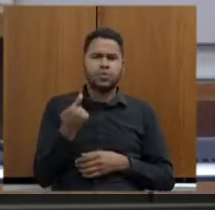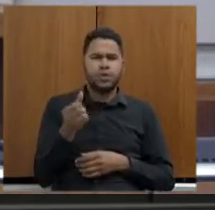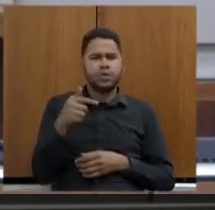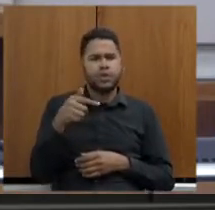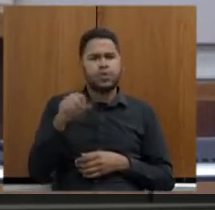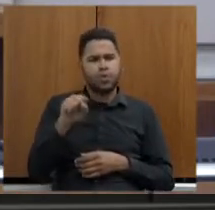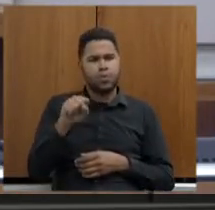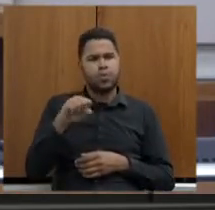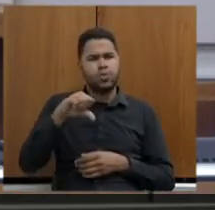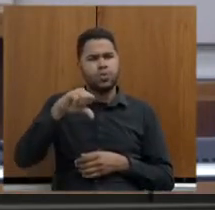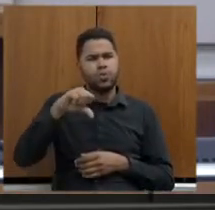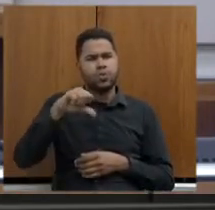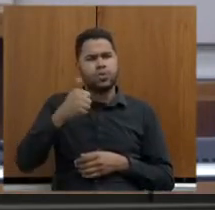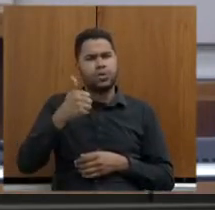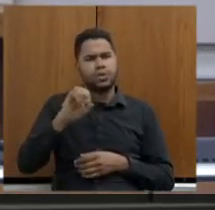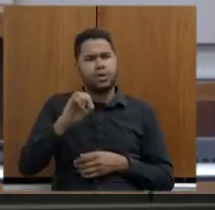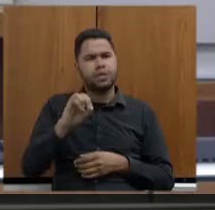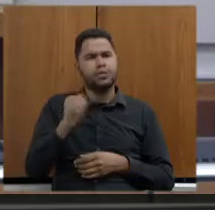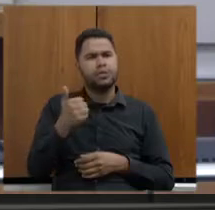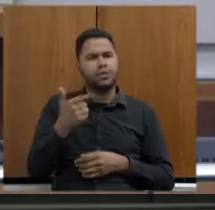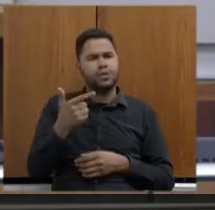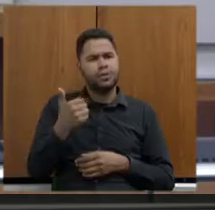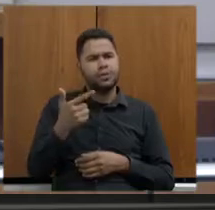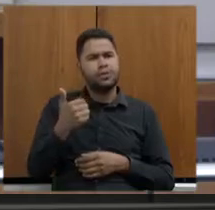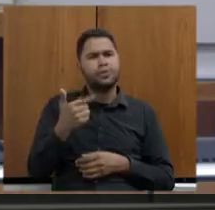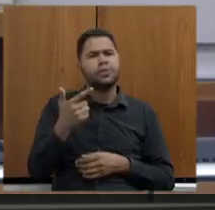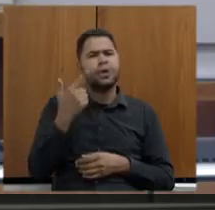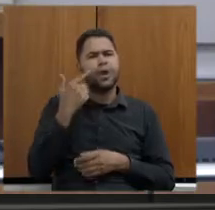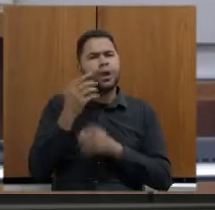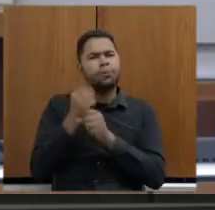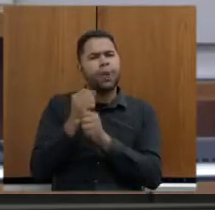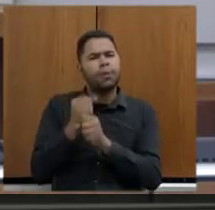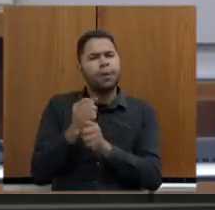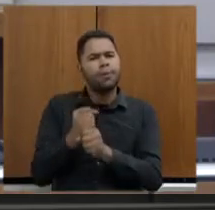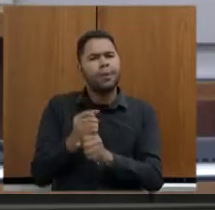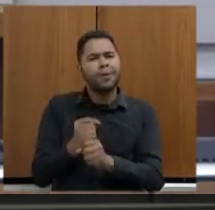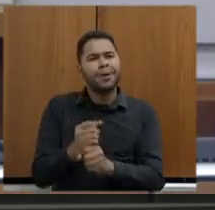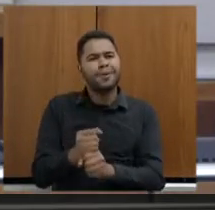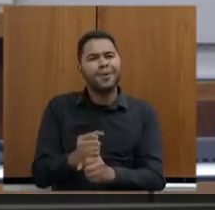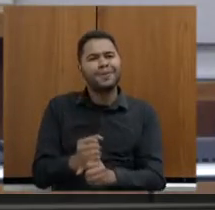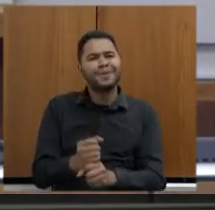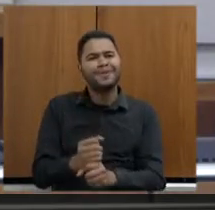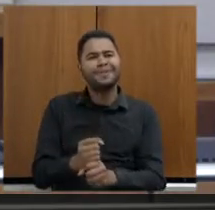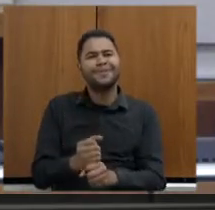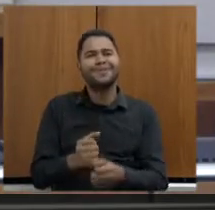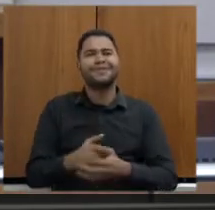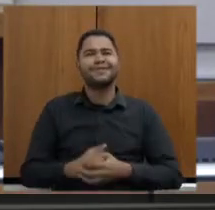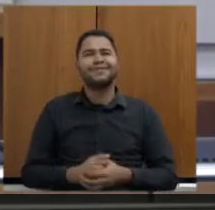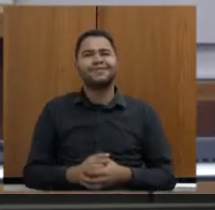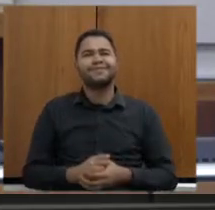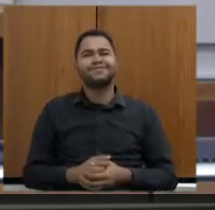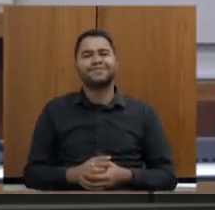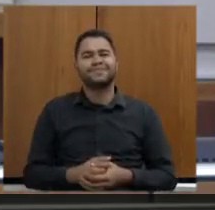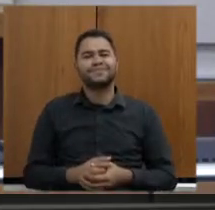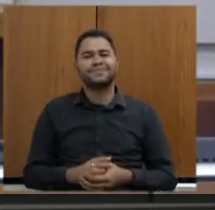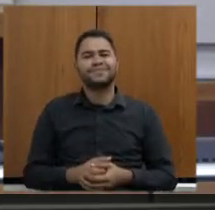8, 9, 10, 11, 12, 13, 14, 15, 16, 17, 19, 20, 21, 22, 23, 24,